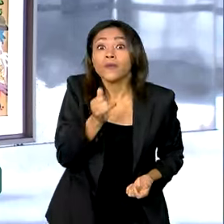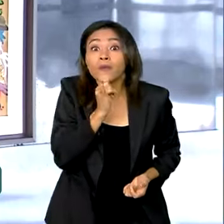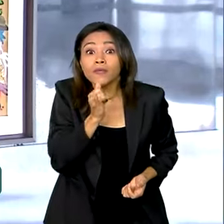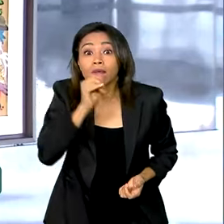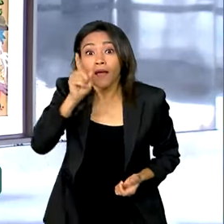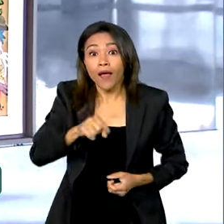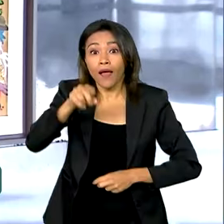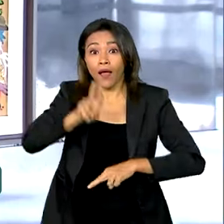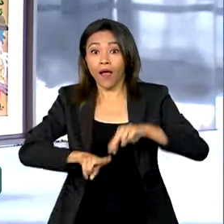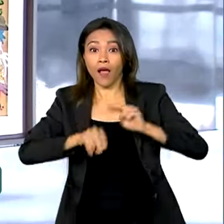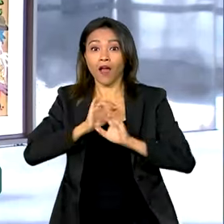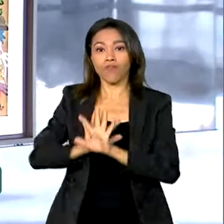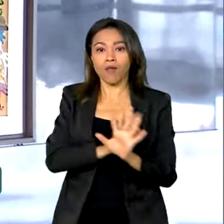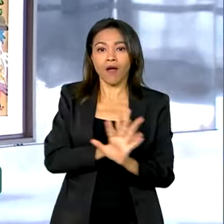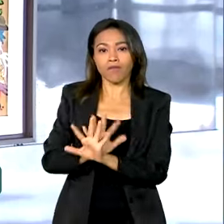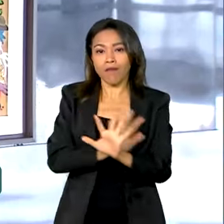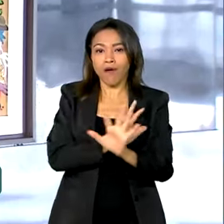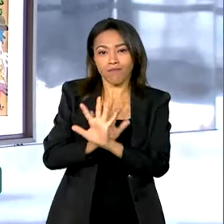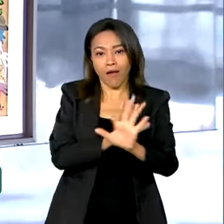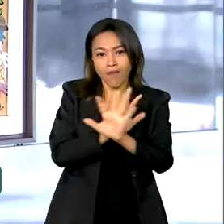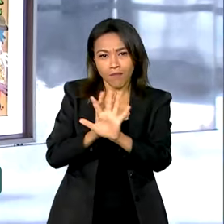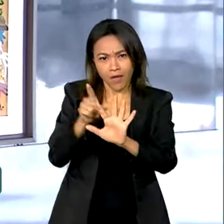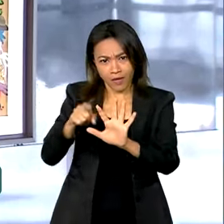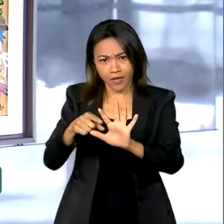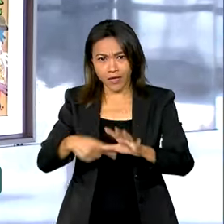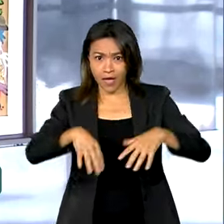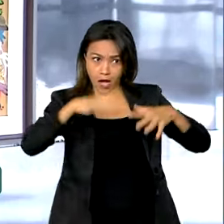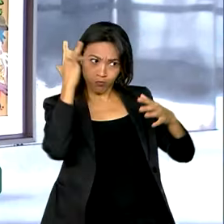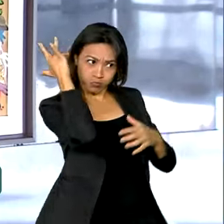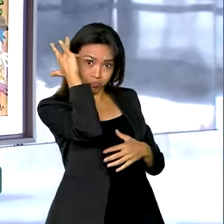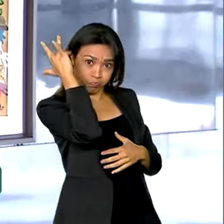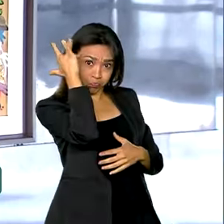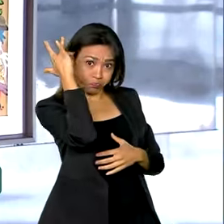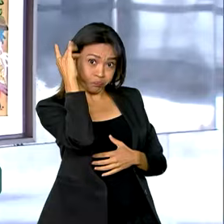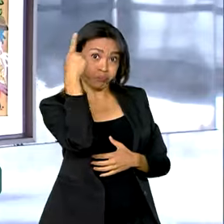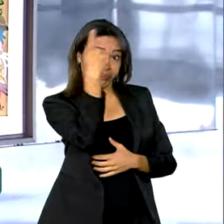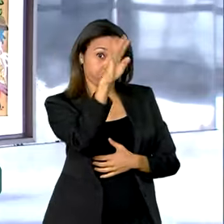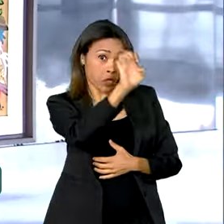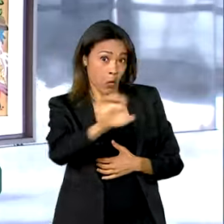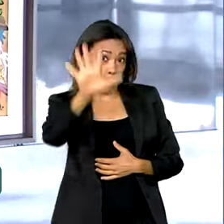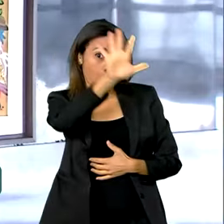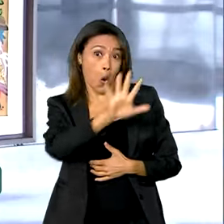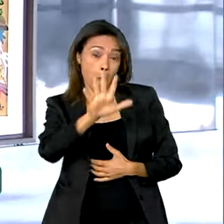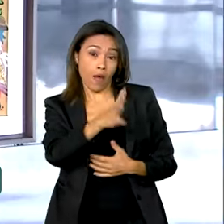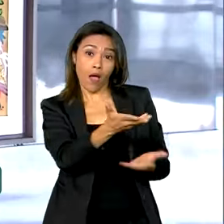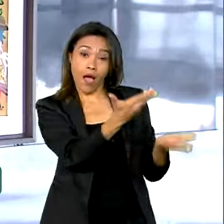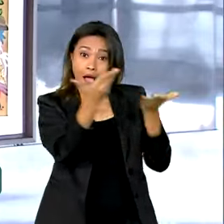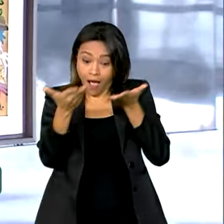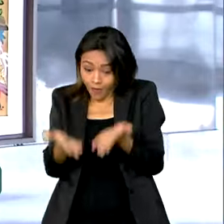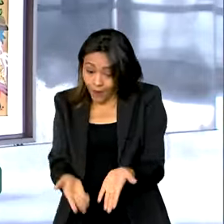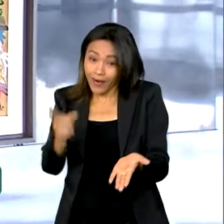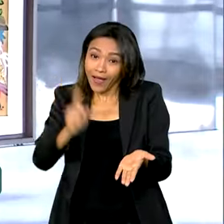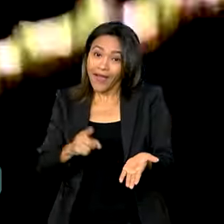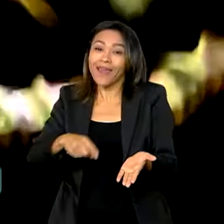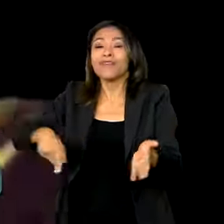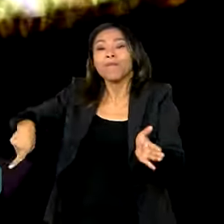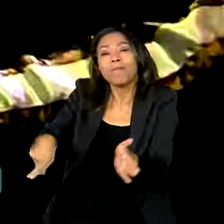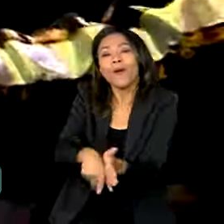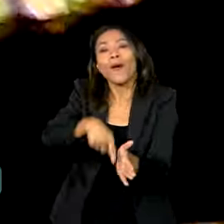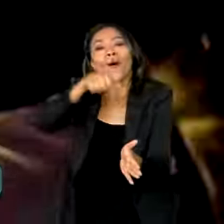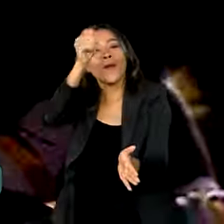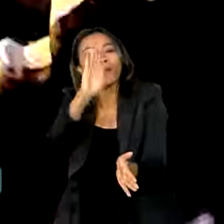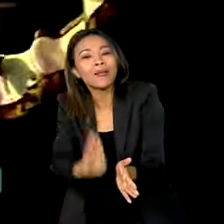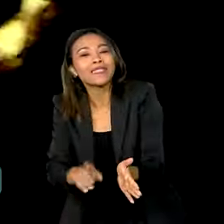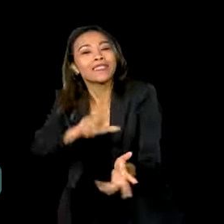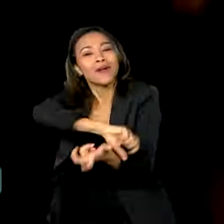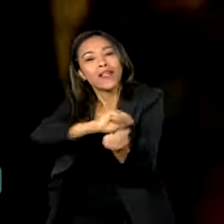quadrilha junina, que deixou de ser uma dança da elite europeia no século XVIII para ser um passo caipira no Brasil. A